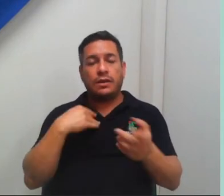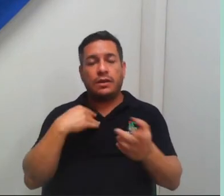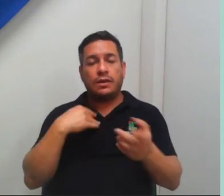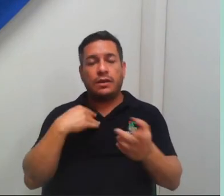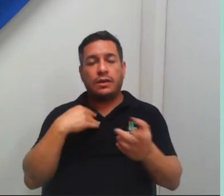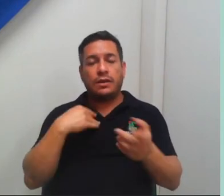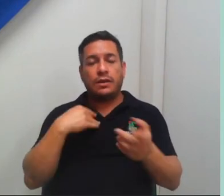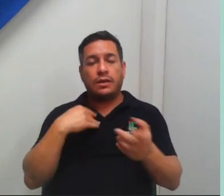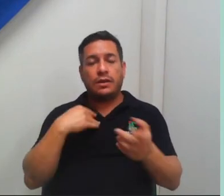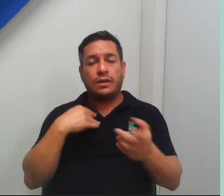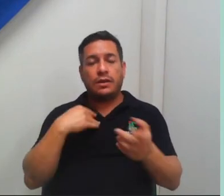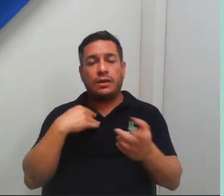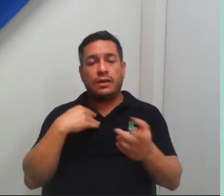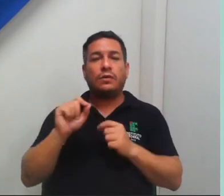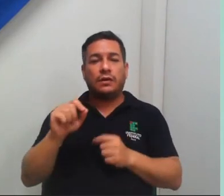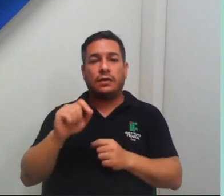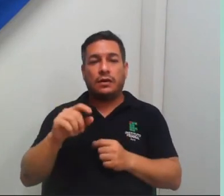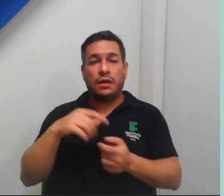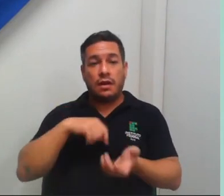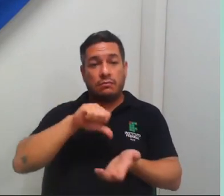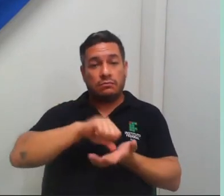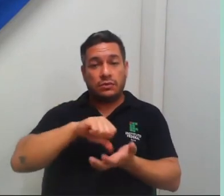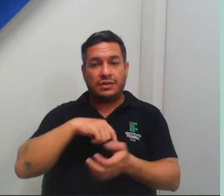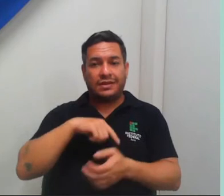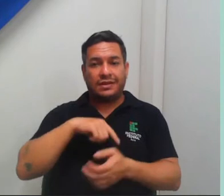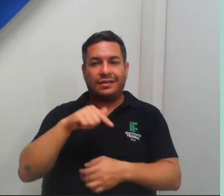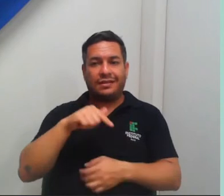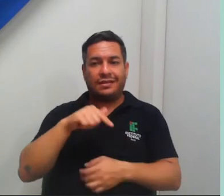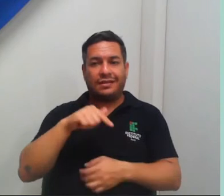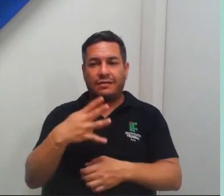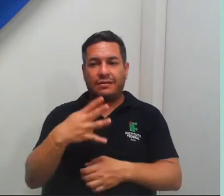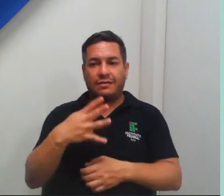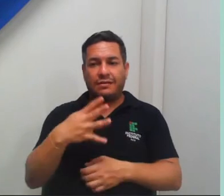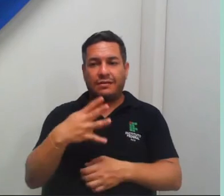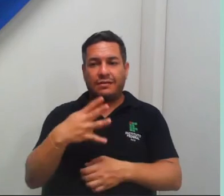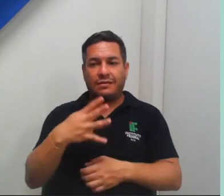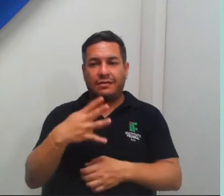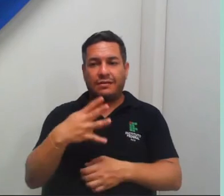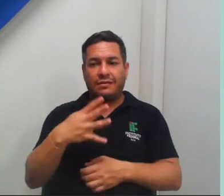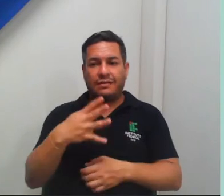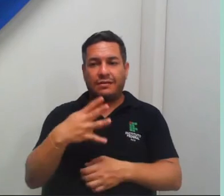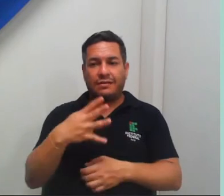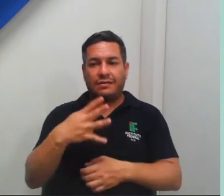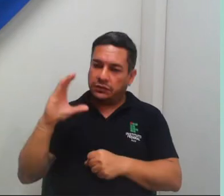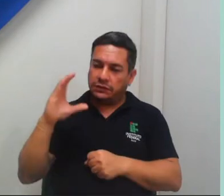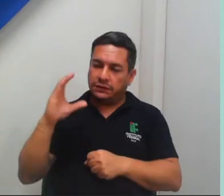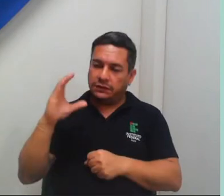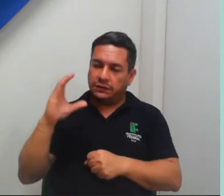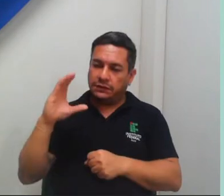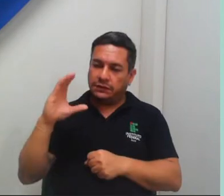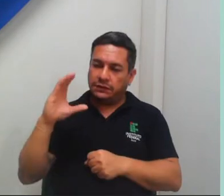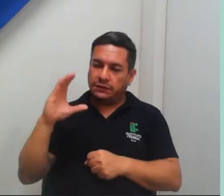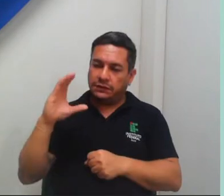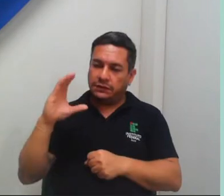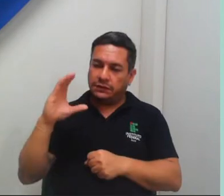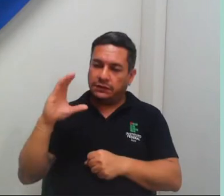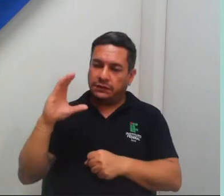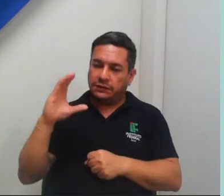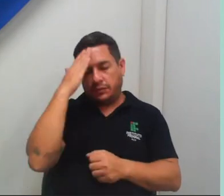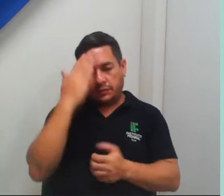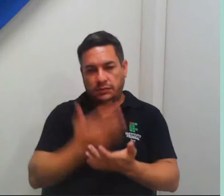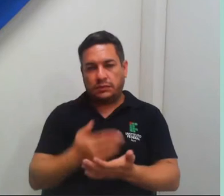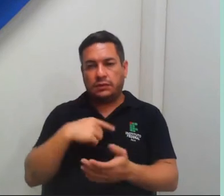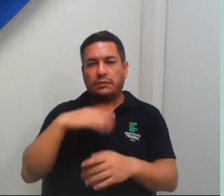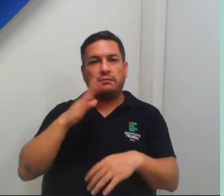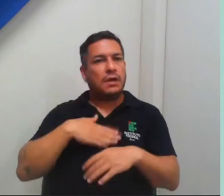SBPC é uma entidade que está com 74 anos, é a entidade científica no Brasil, eu acredito que tem mais tempo,